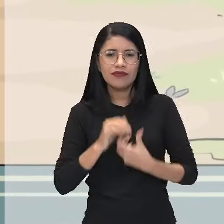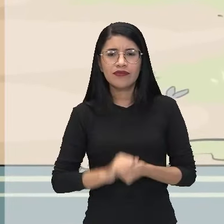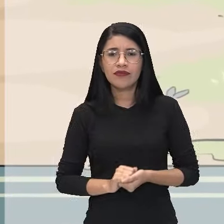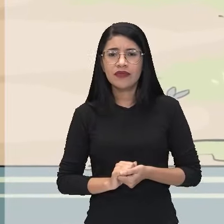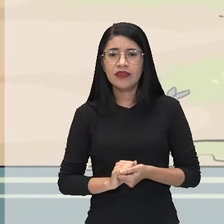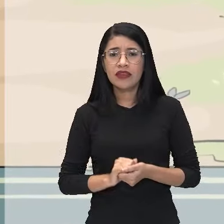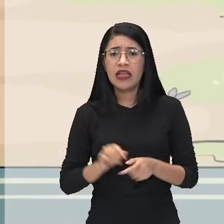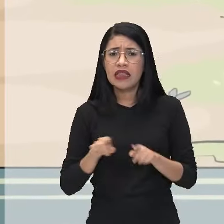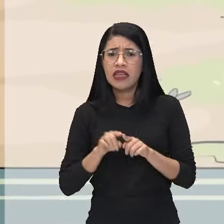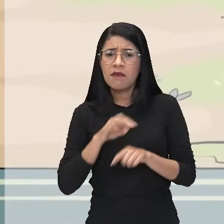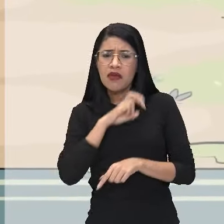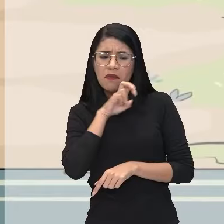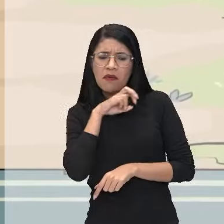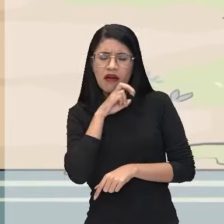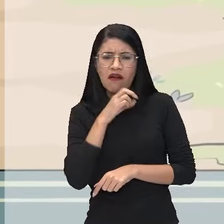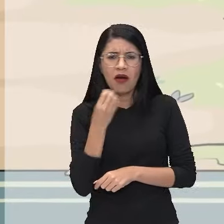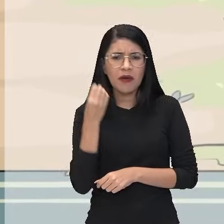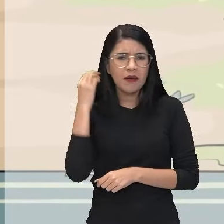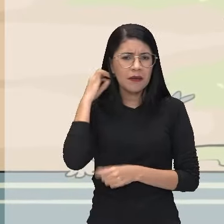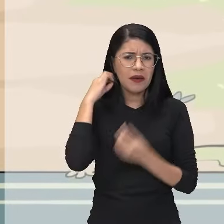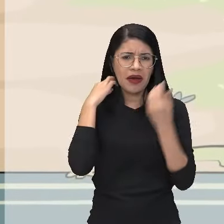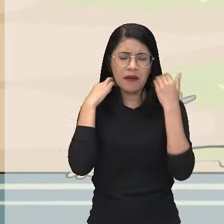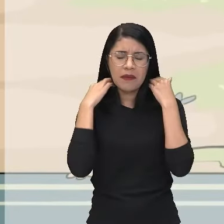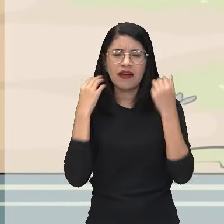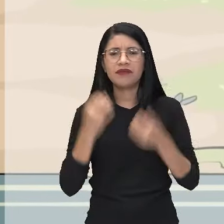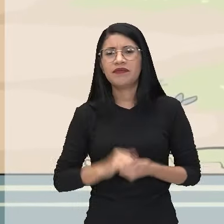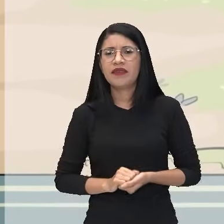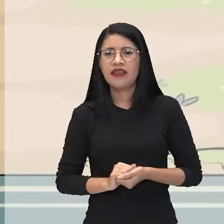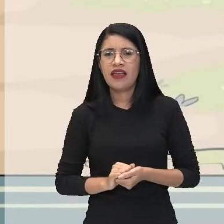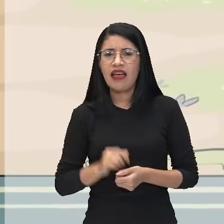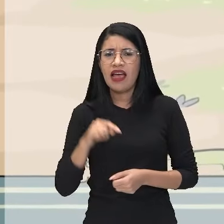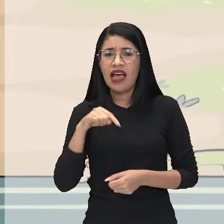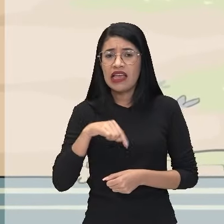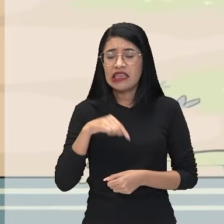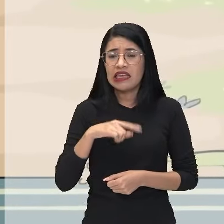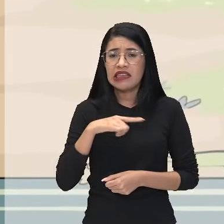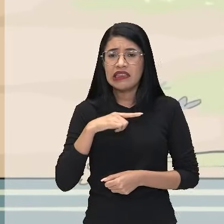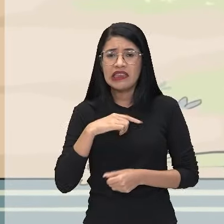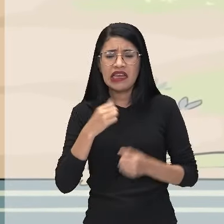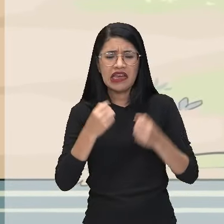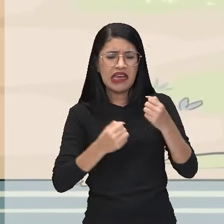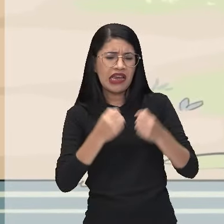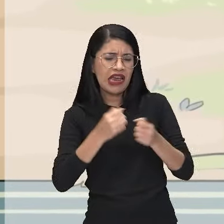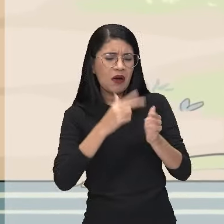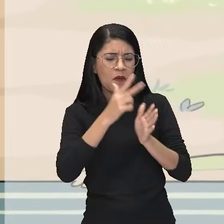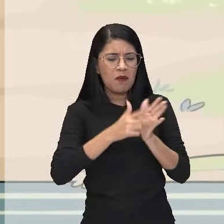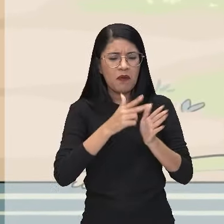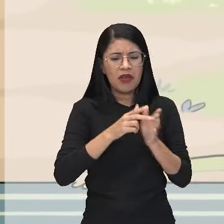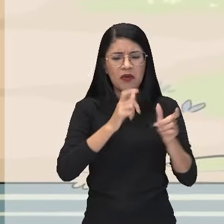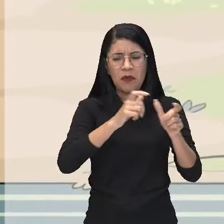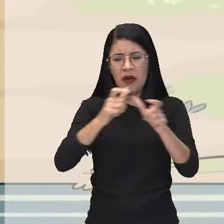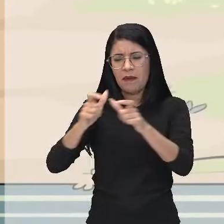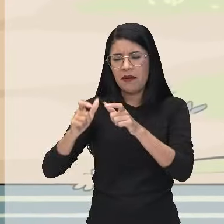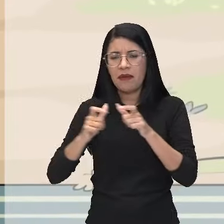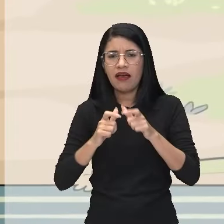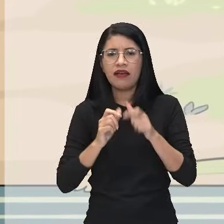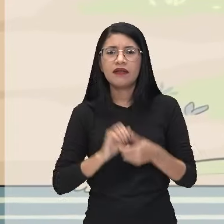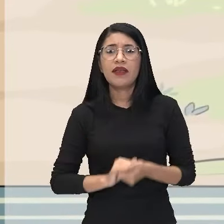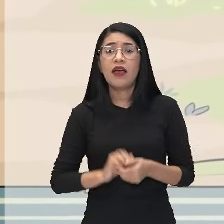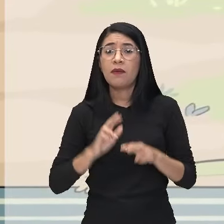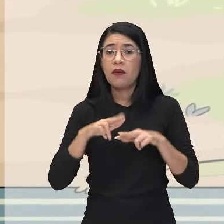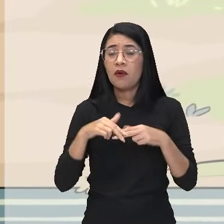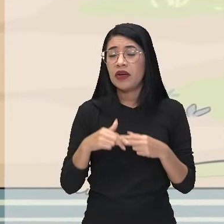uma sucuri enrolada aí pelo meio. Aqui, tem carro e metrô pra todo lado. Por isso,